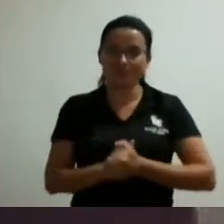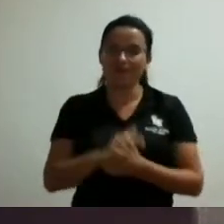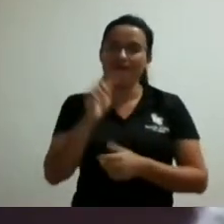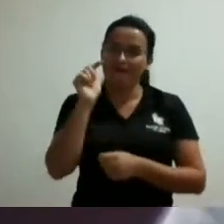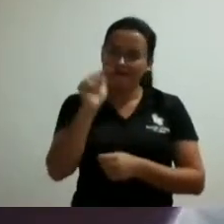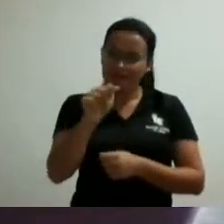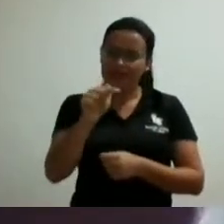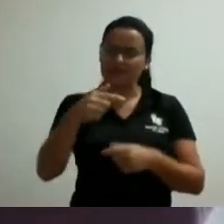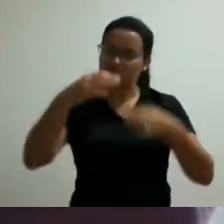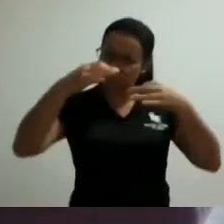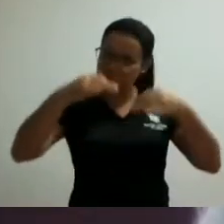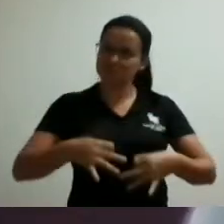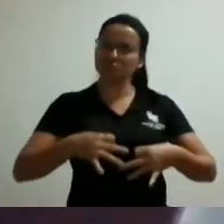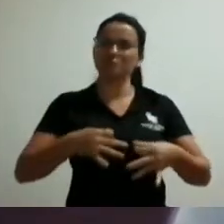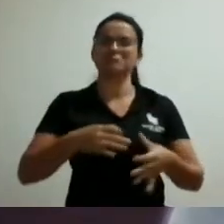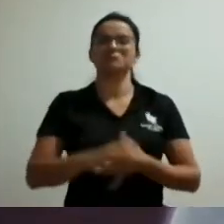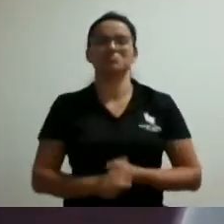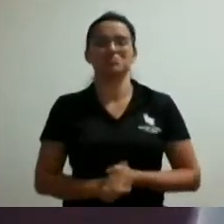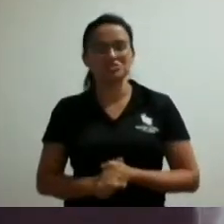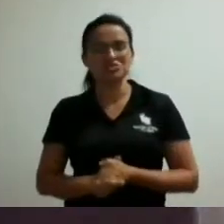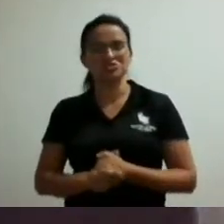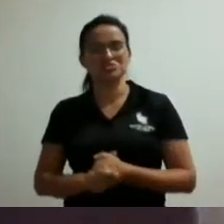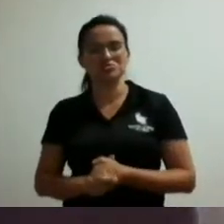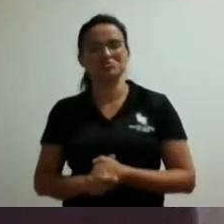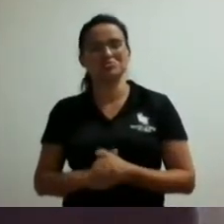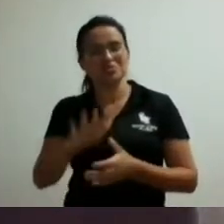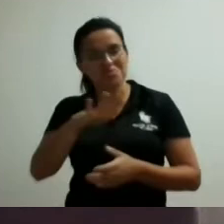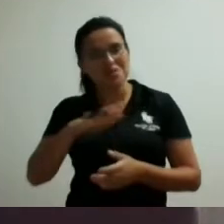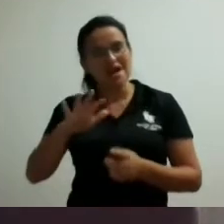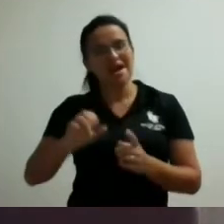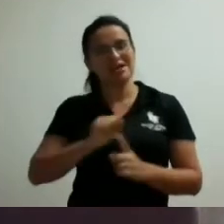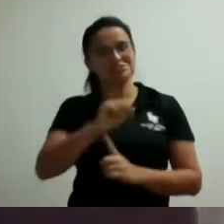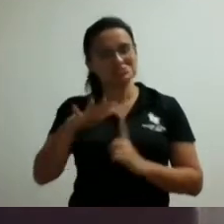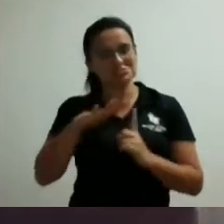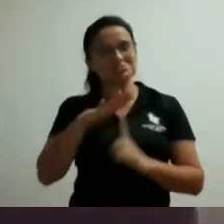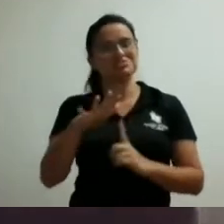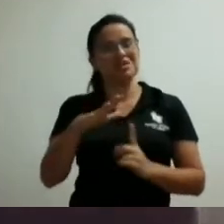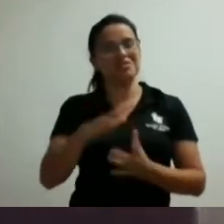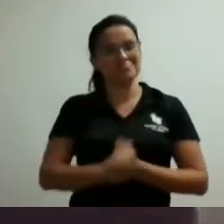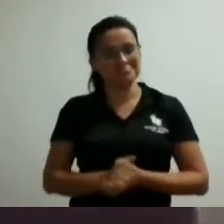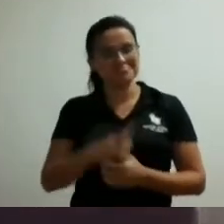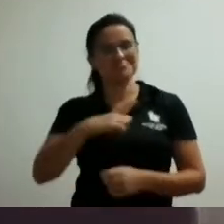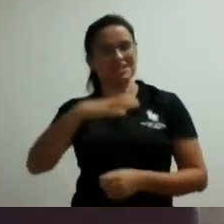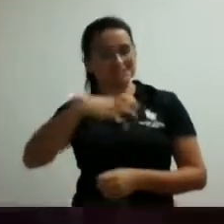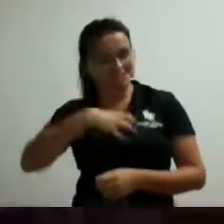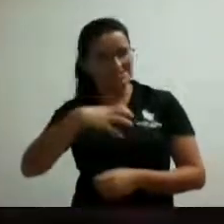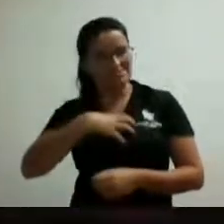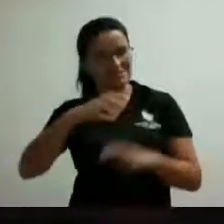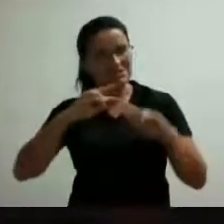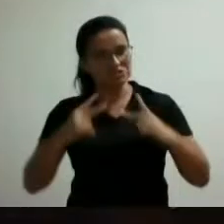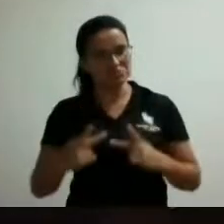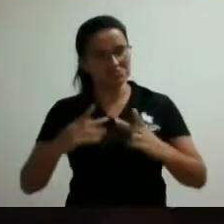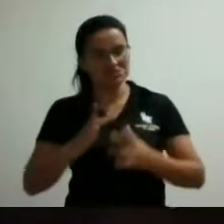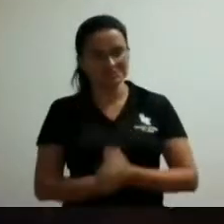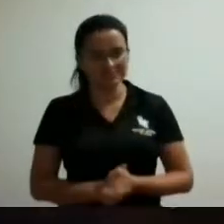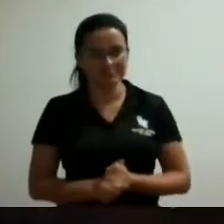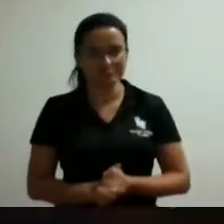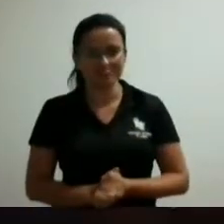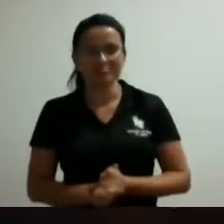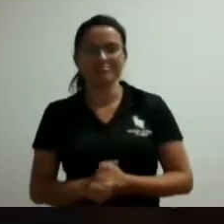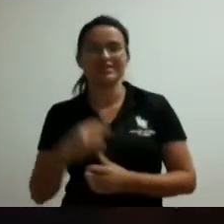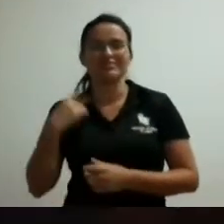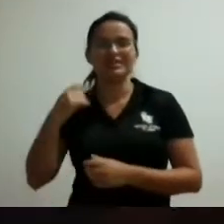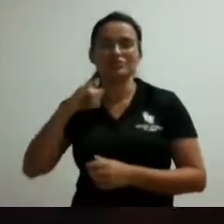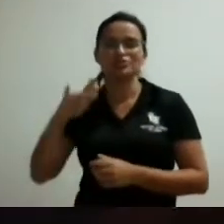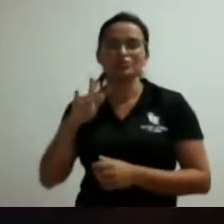comprometido com a parte social tem sensibilidade só para dar esse testemunho senhor presidente pelo vereador Julinho Rossiola depois